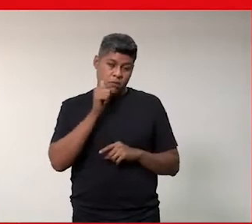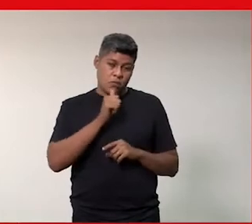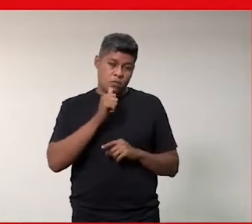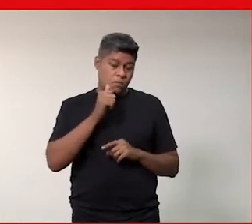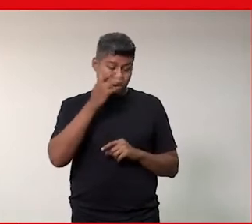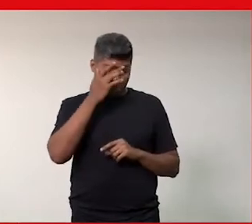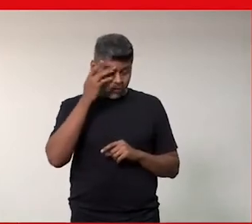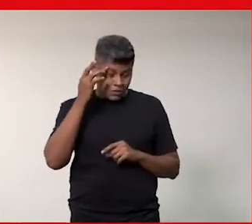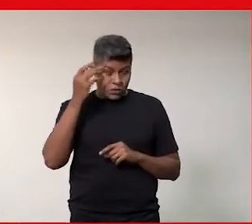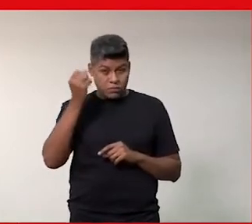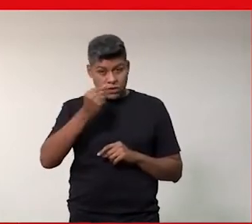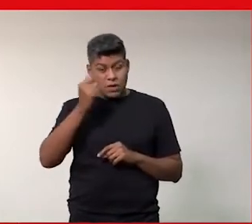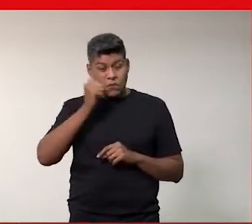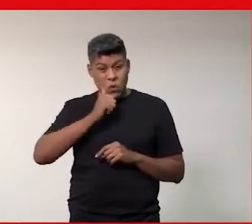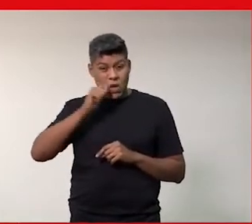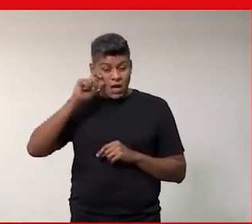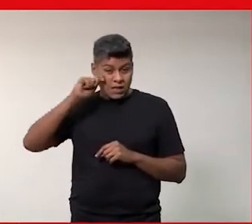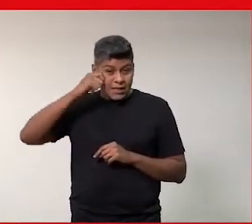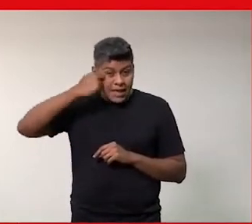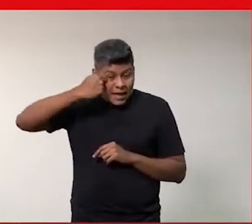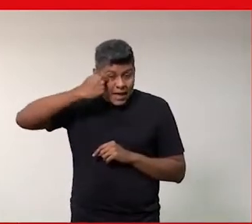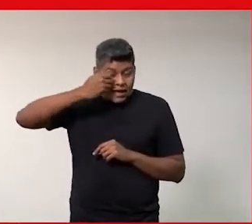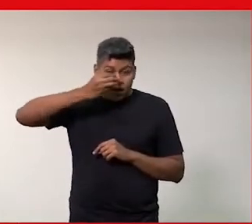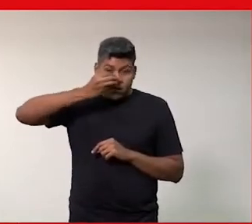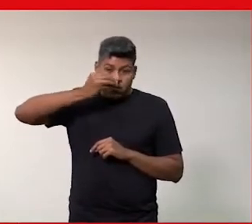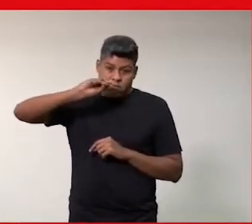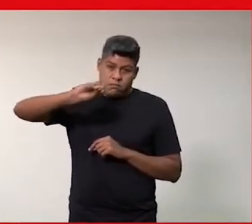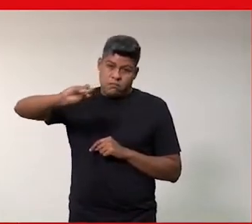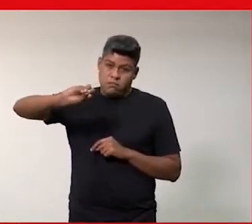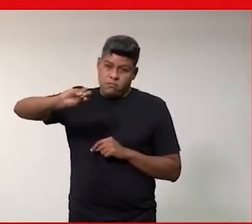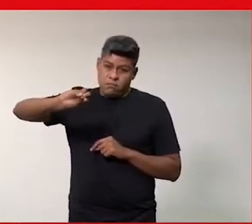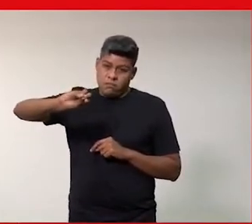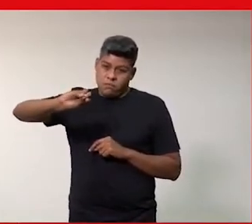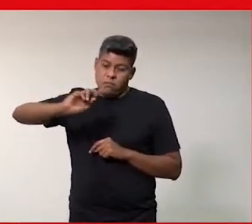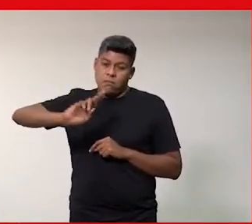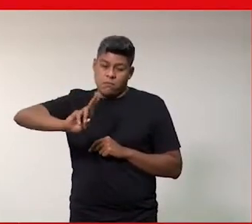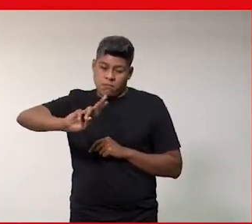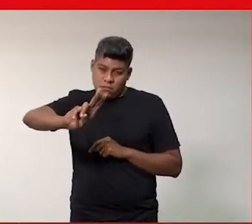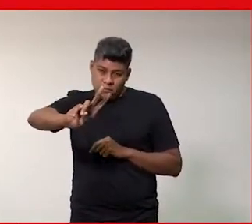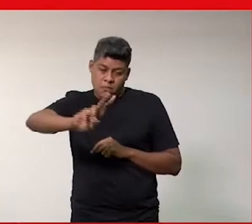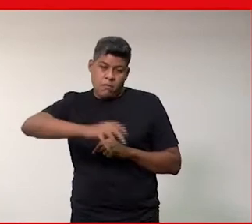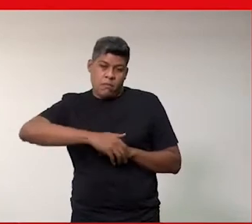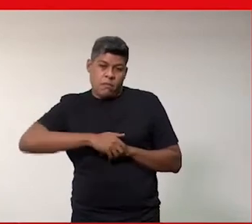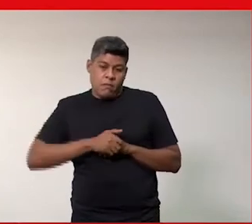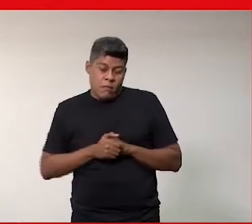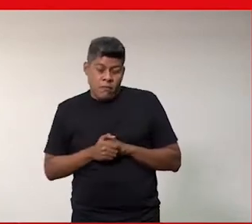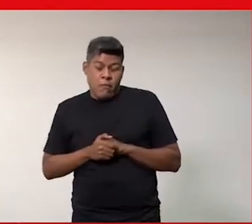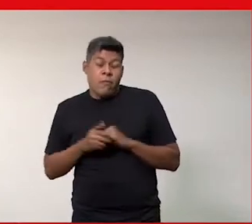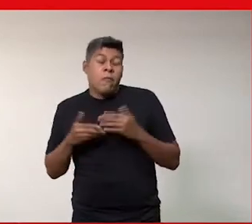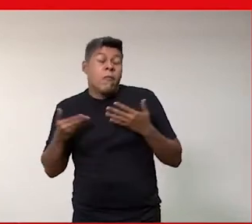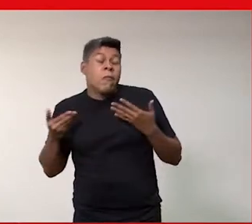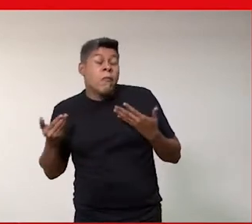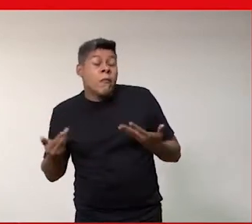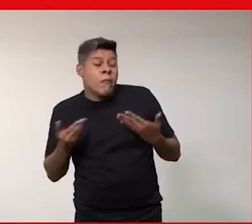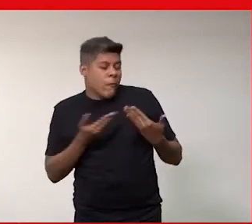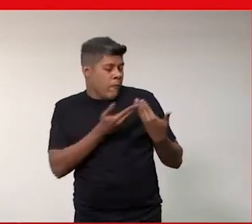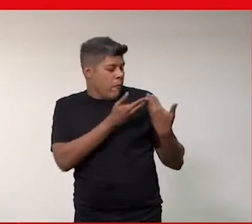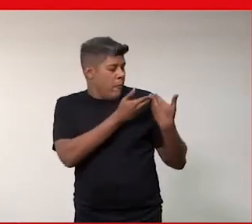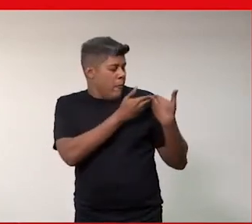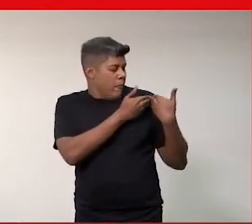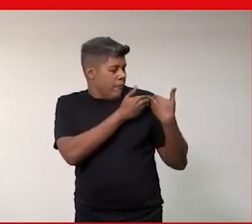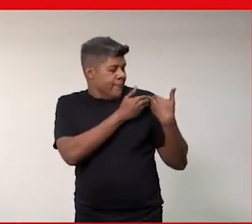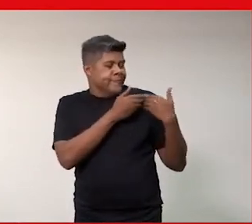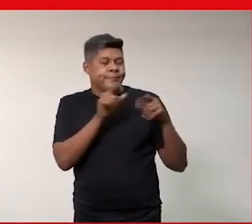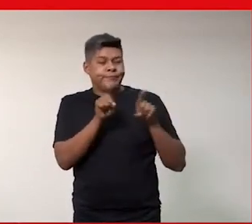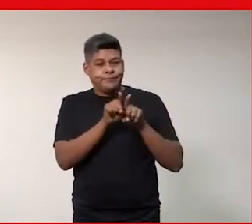especialmente as mulheres negras foram automaticamente excluídas então qual é a nossa responsabilidade também